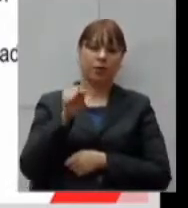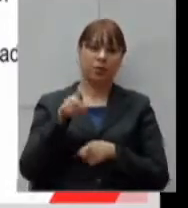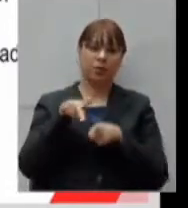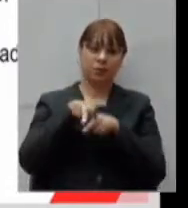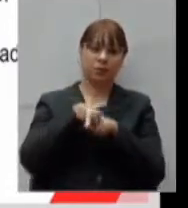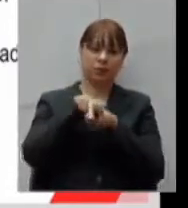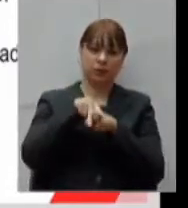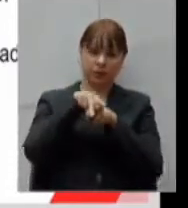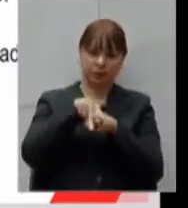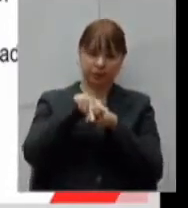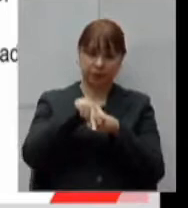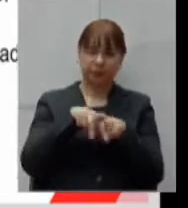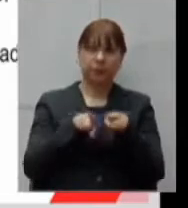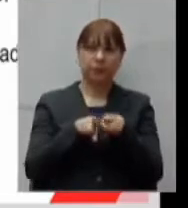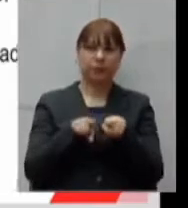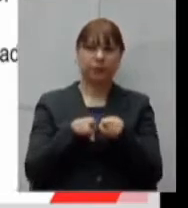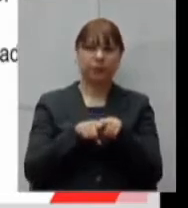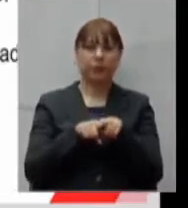Betim.